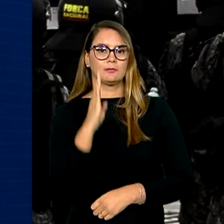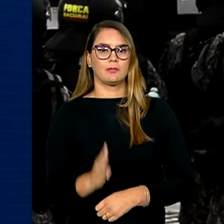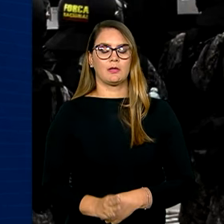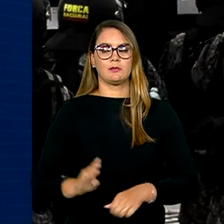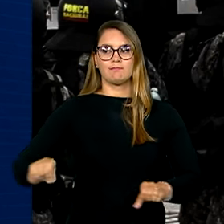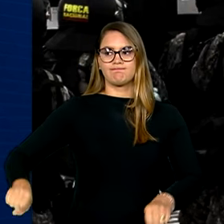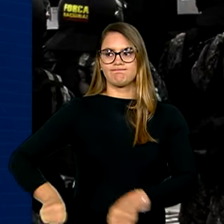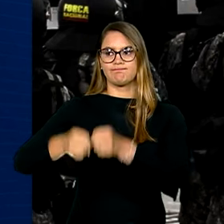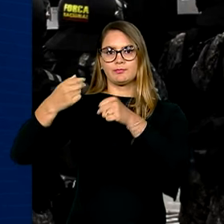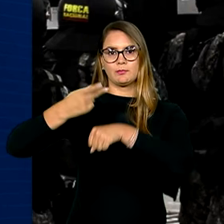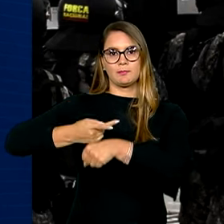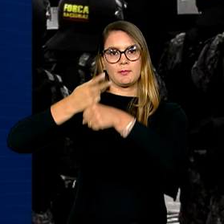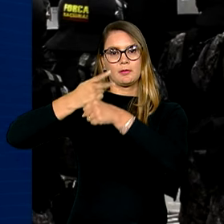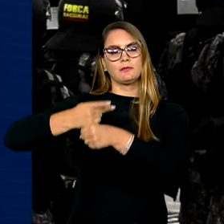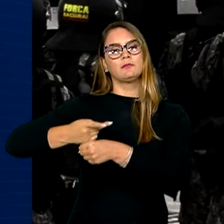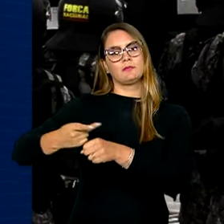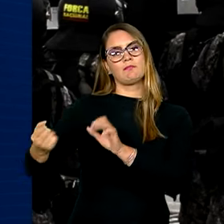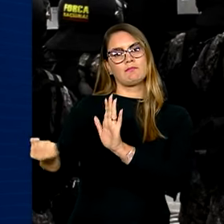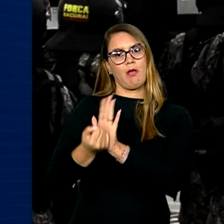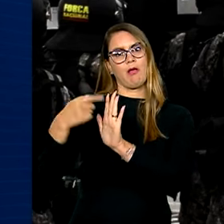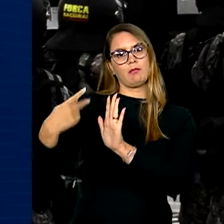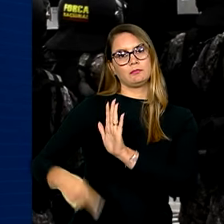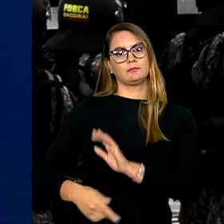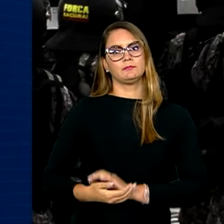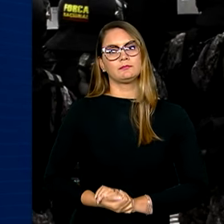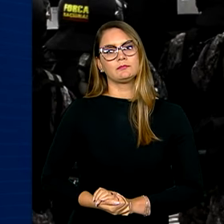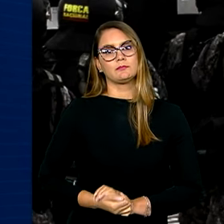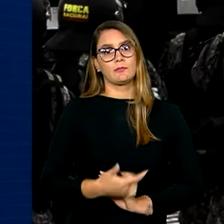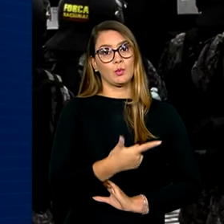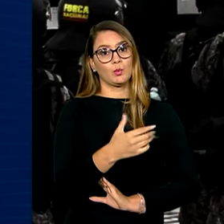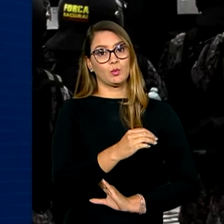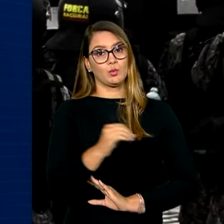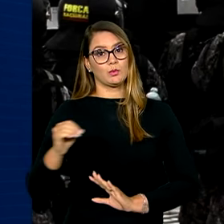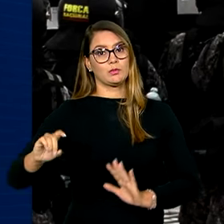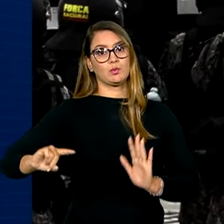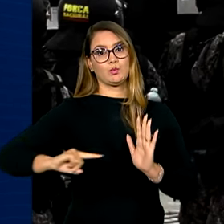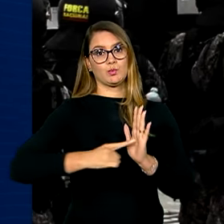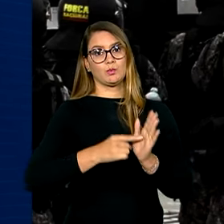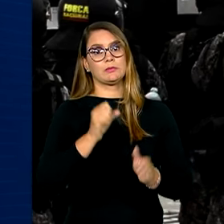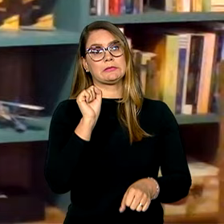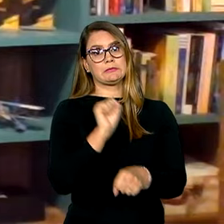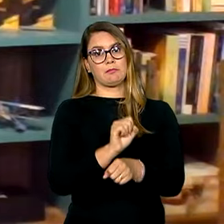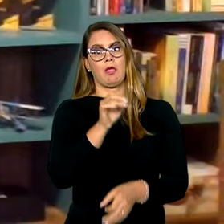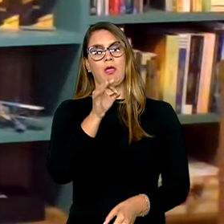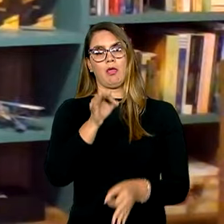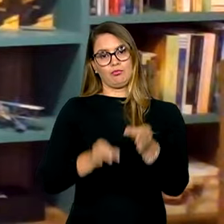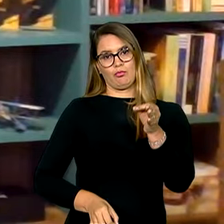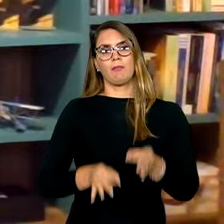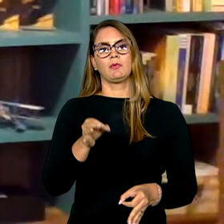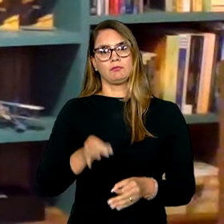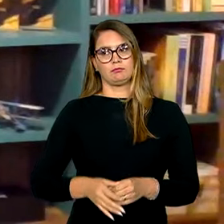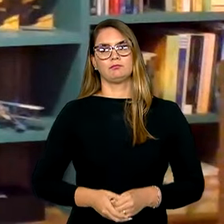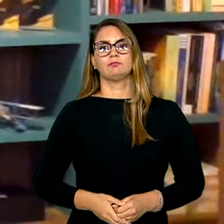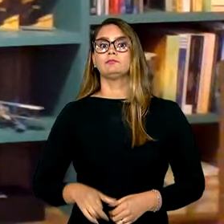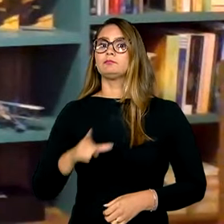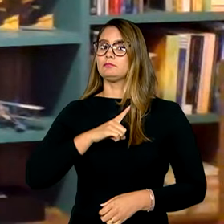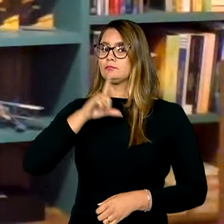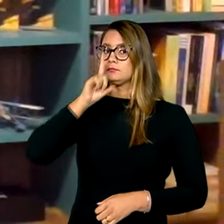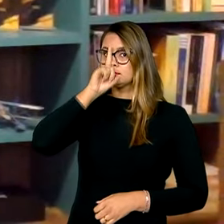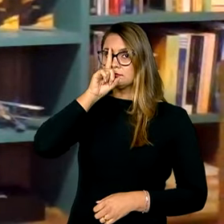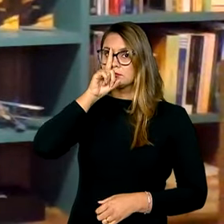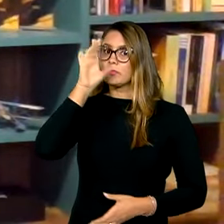deterioração do patrimônio tombado. 200 denunciados aguardam julgamento. Houve um risco